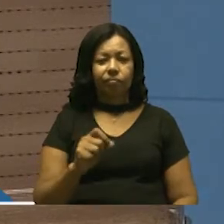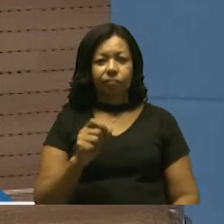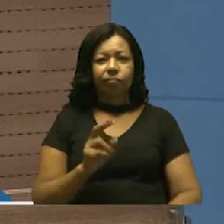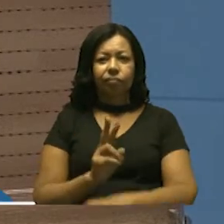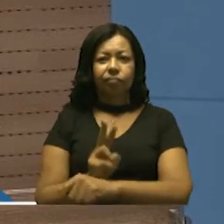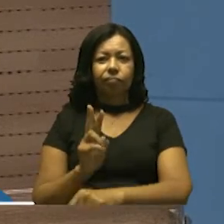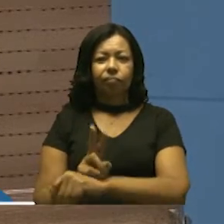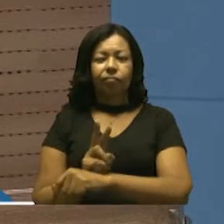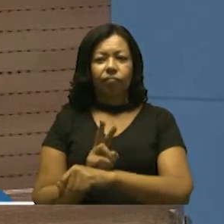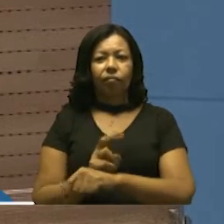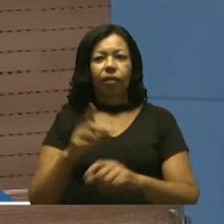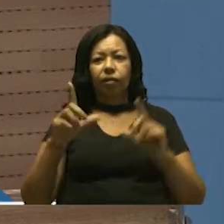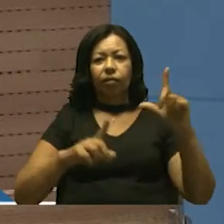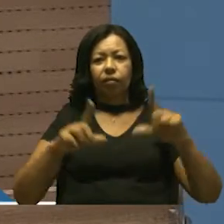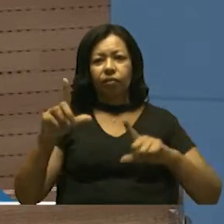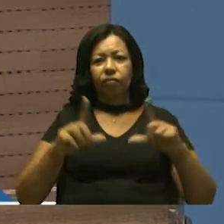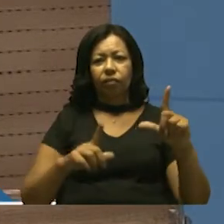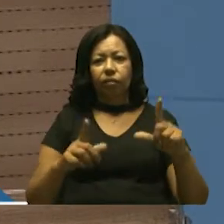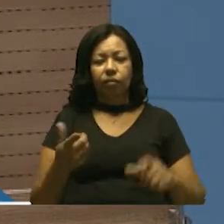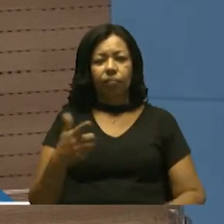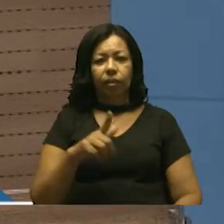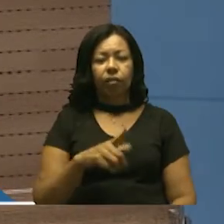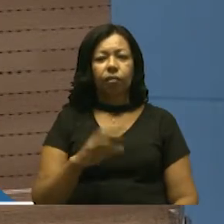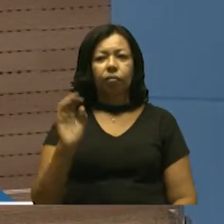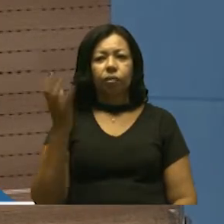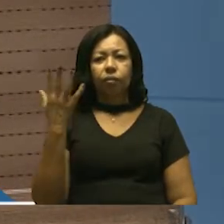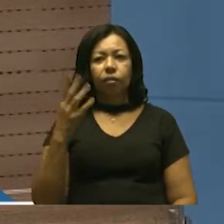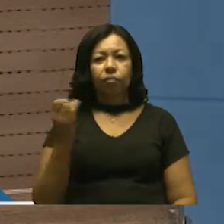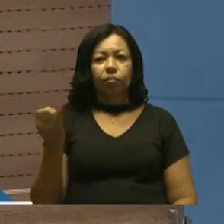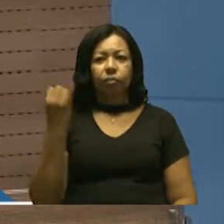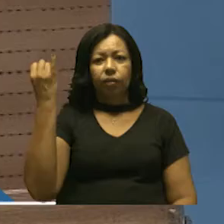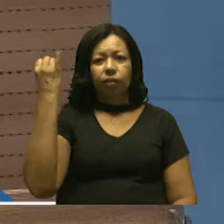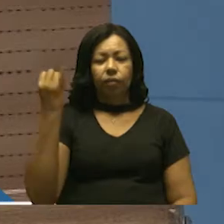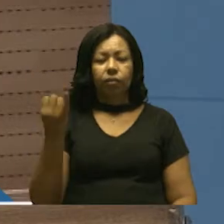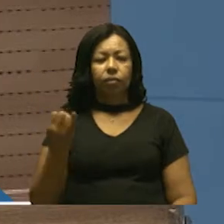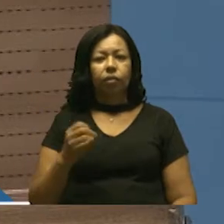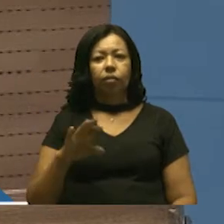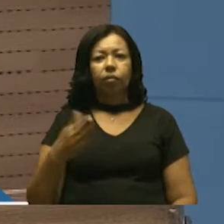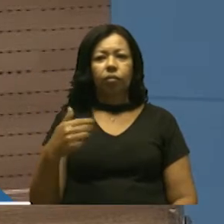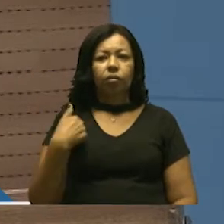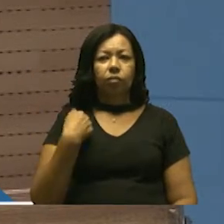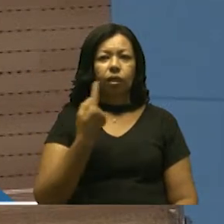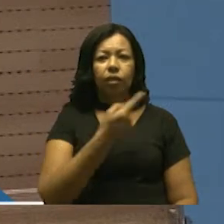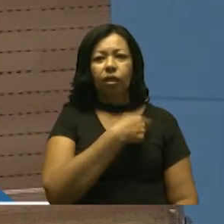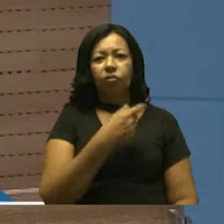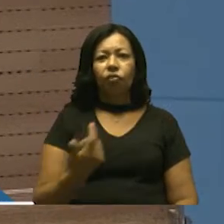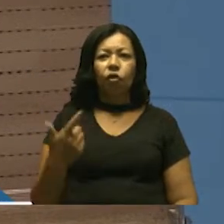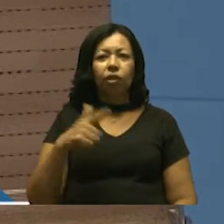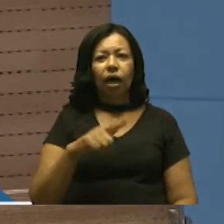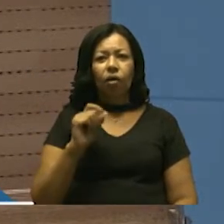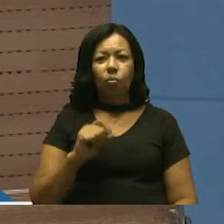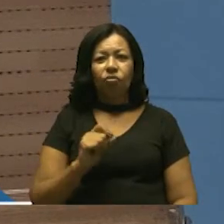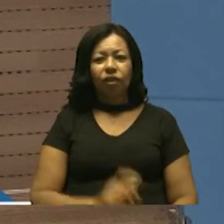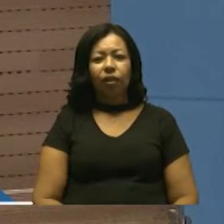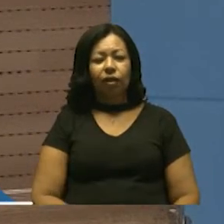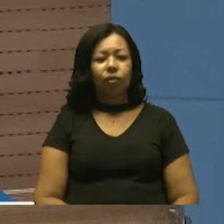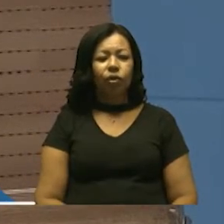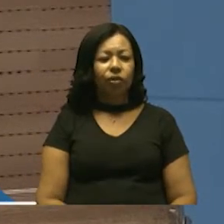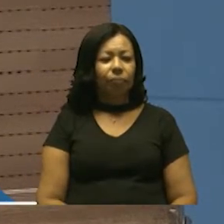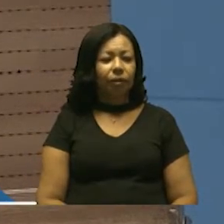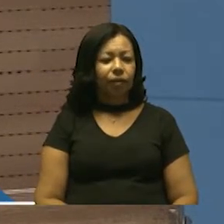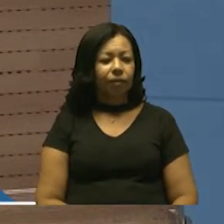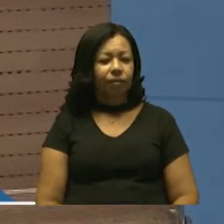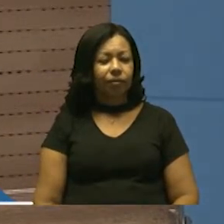através da TV Câmara. É um momento importante quando nós votamos no projeto do vereador Ivan e